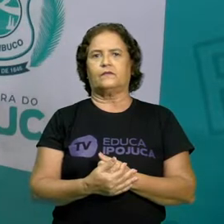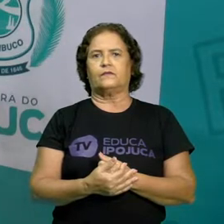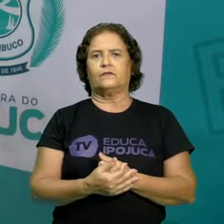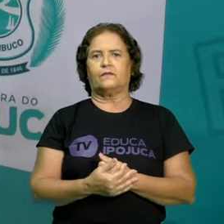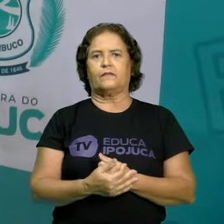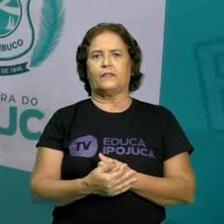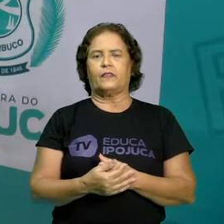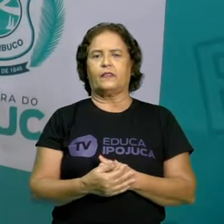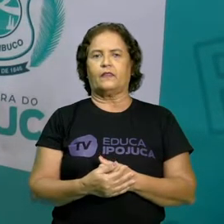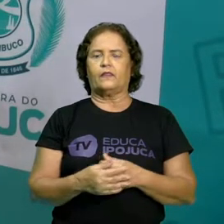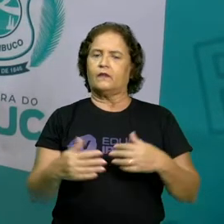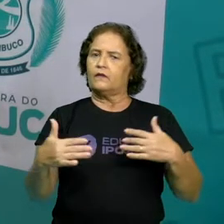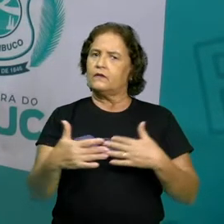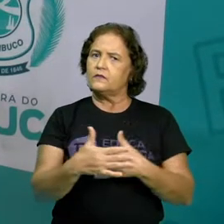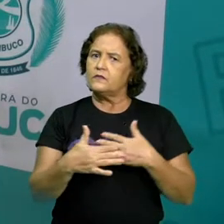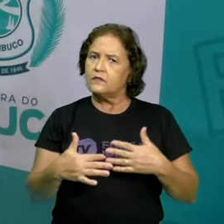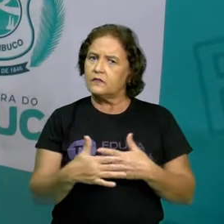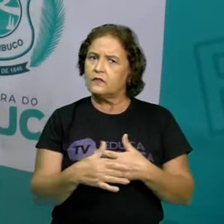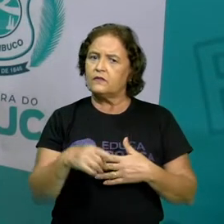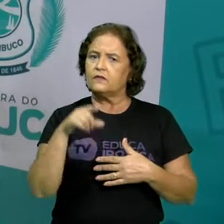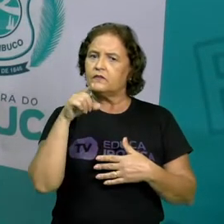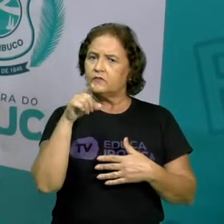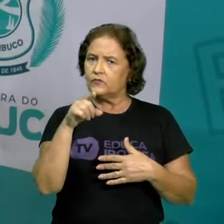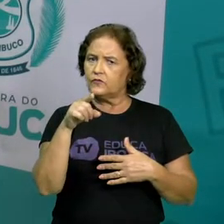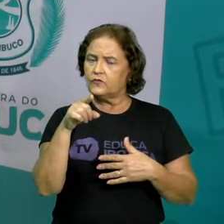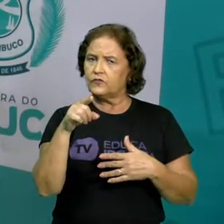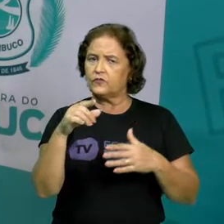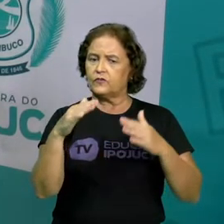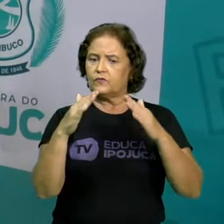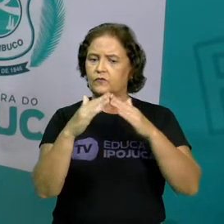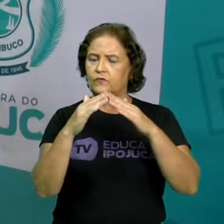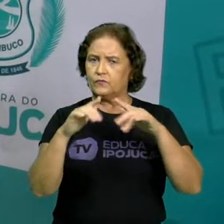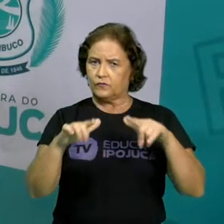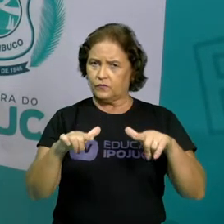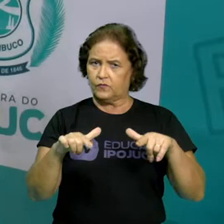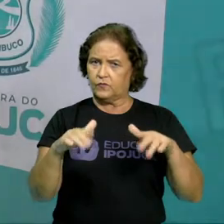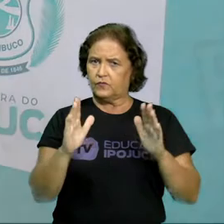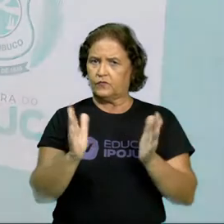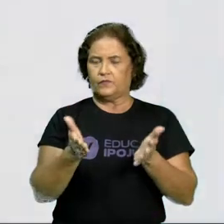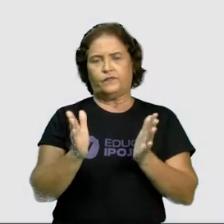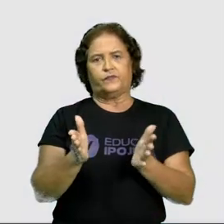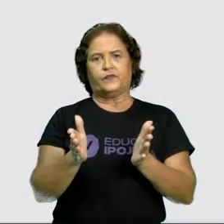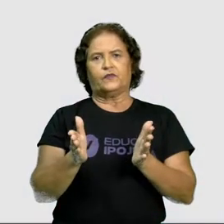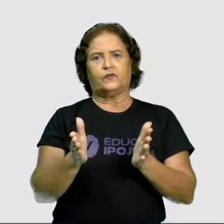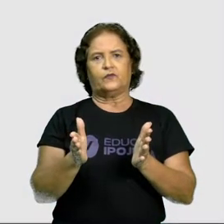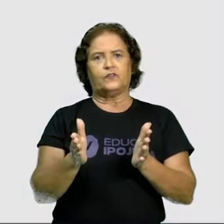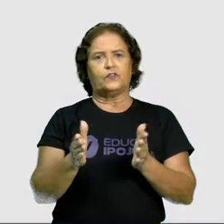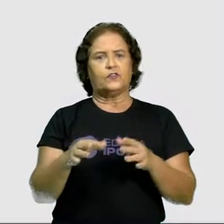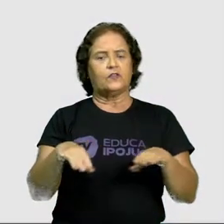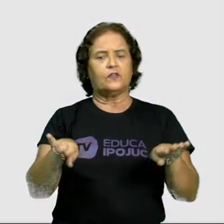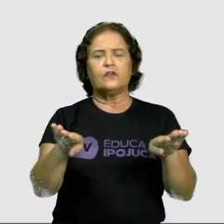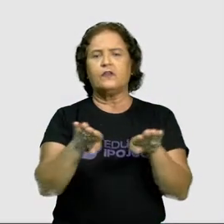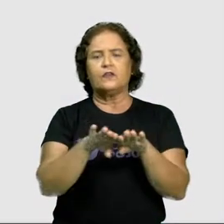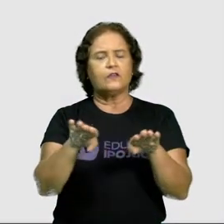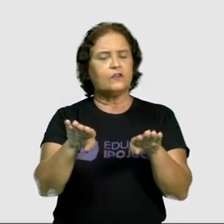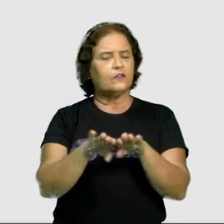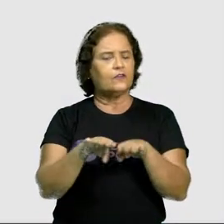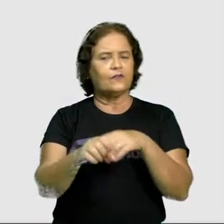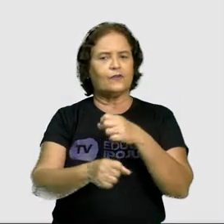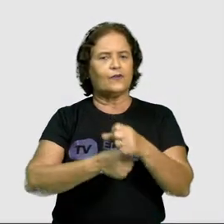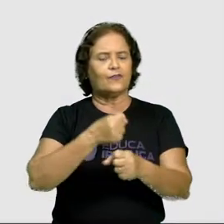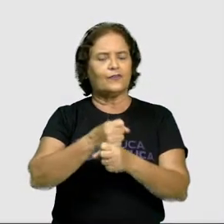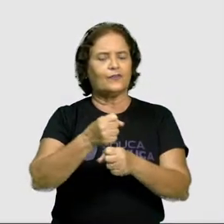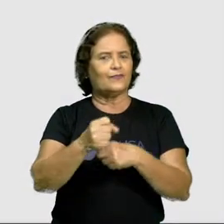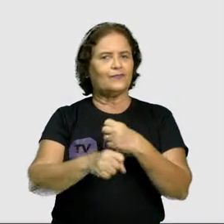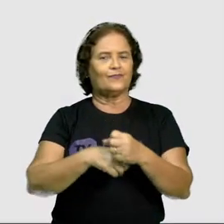A cidade onde você mora hoje, certamente, não é a mesma cidade de alguns anos